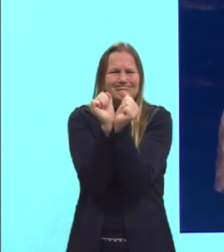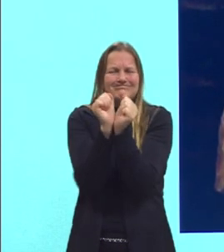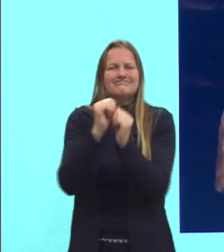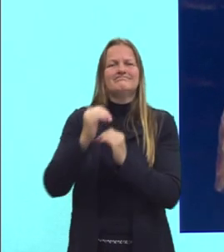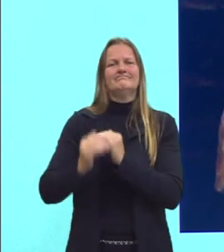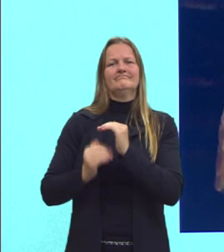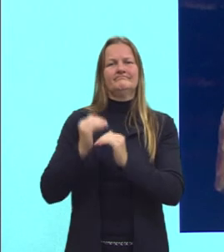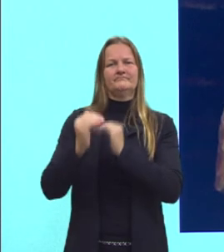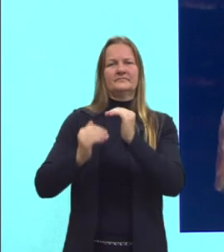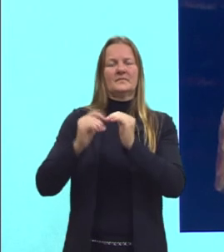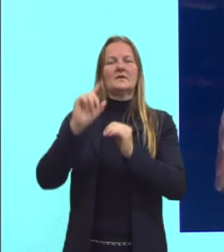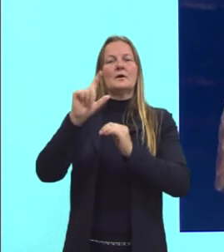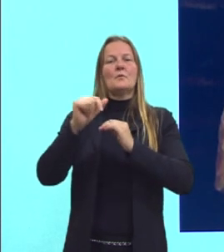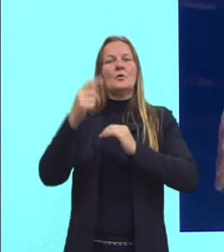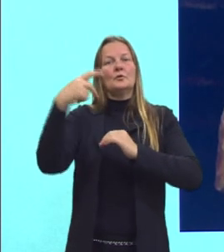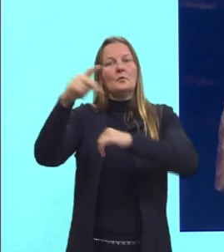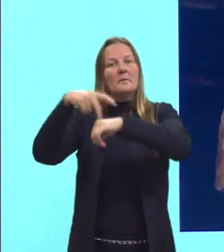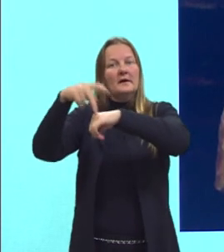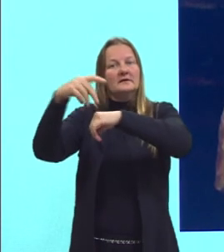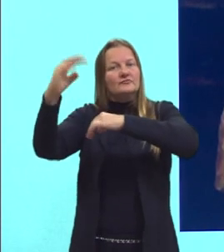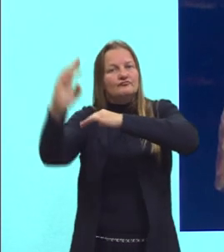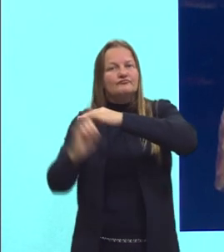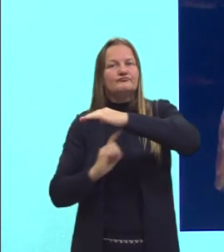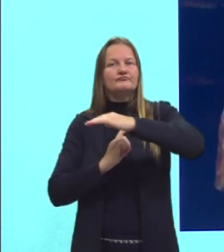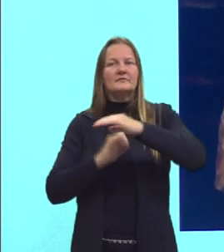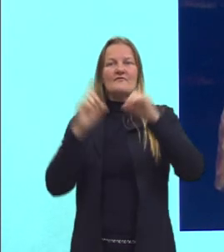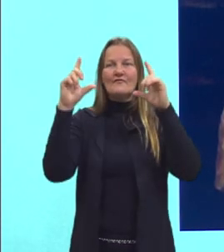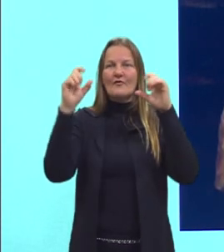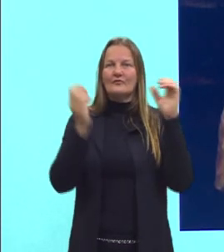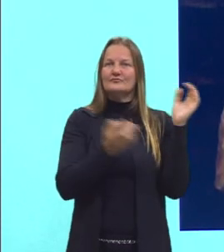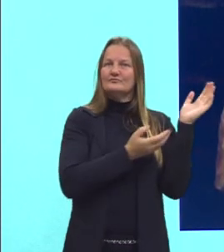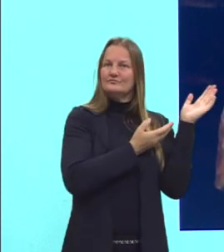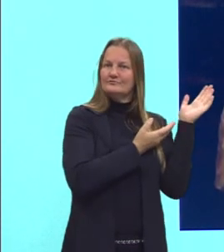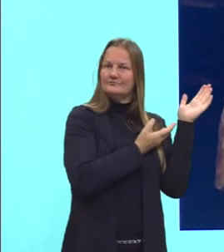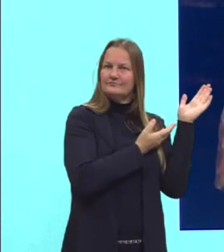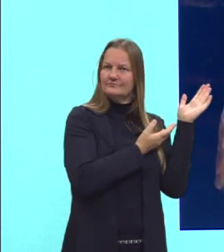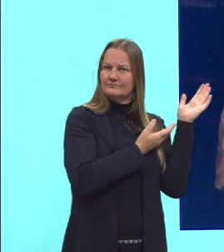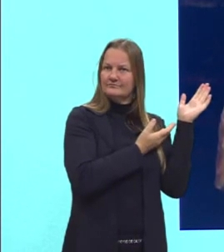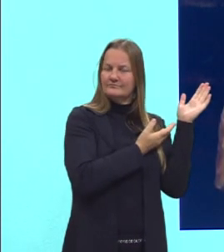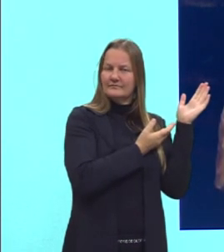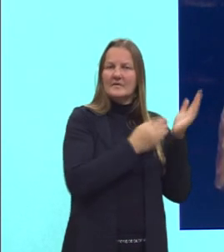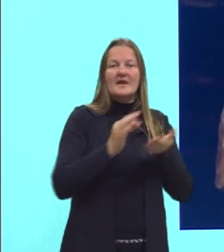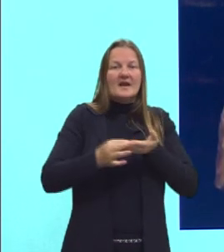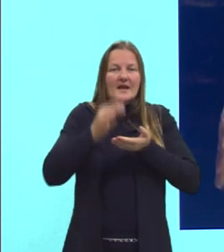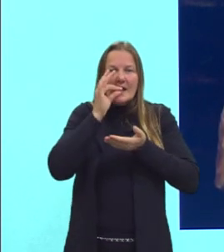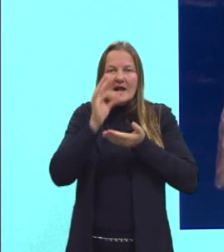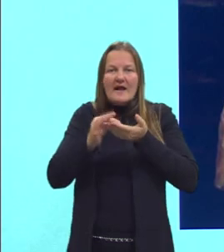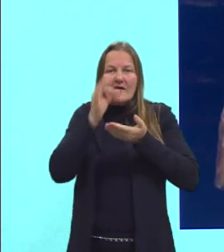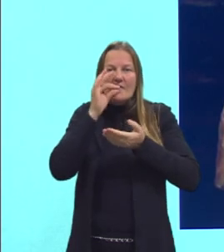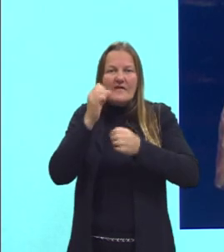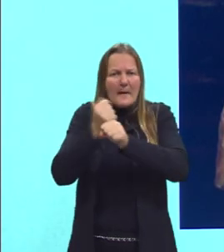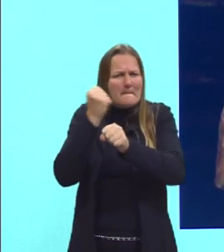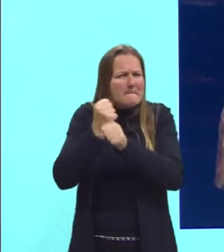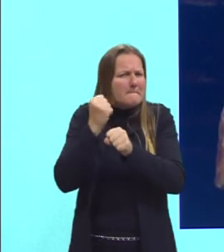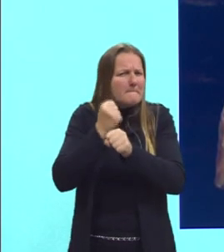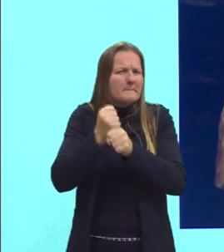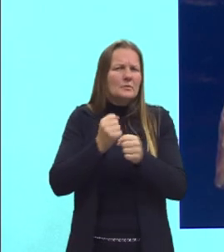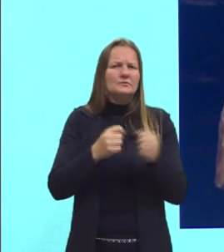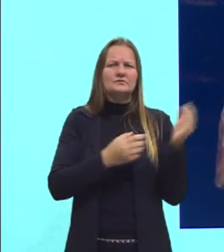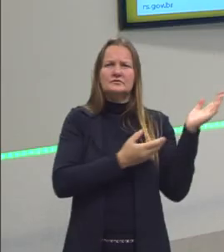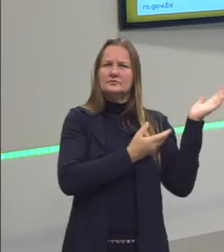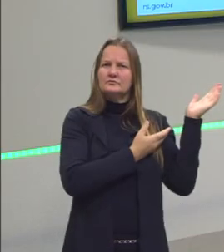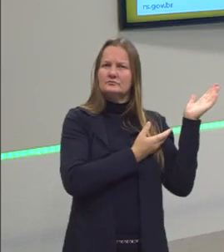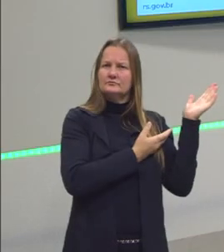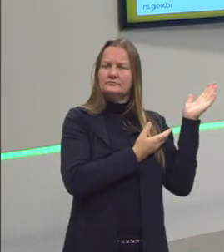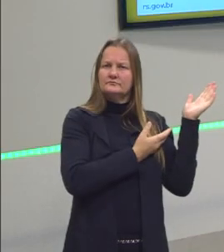obra estrangeira, tá, gurizada? Mas primeiro a mão de obra escrava, que a gente vai utilizando aí nessa questão aí